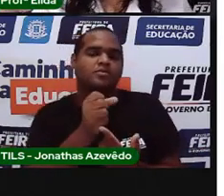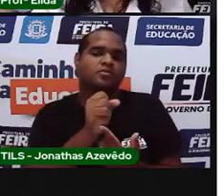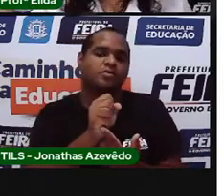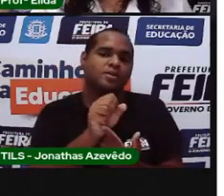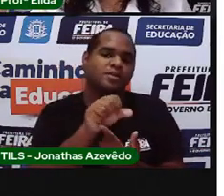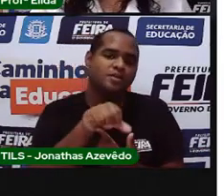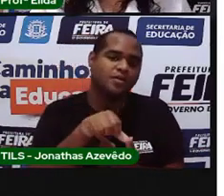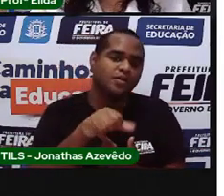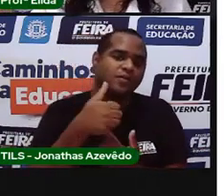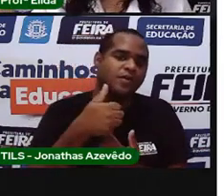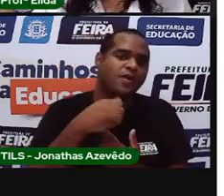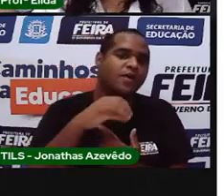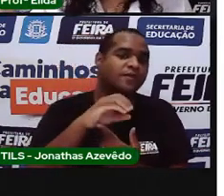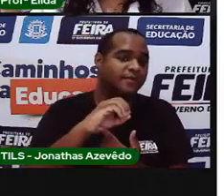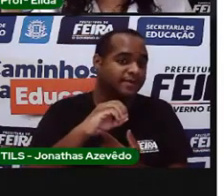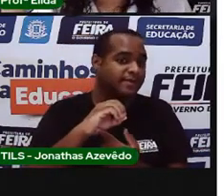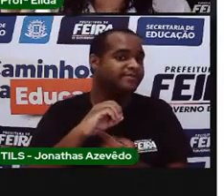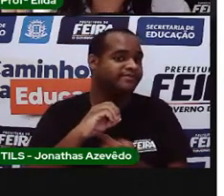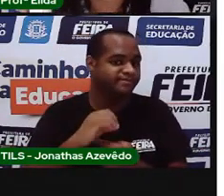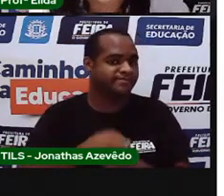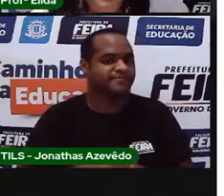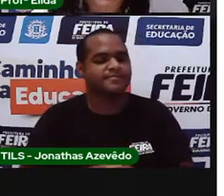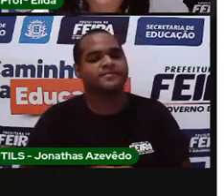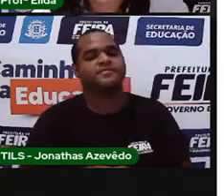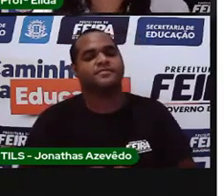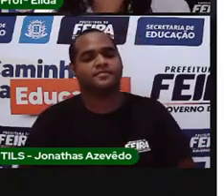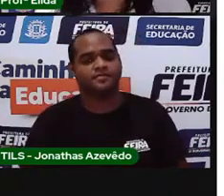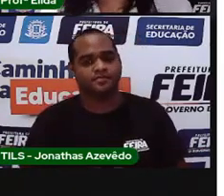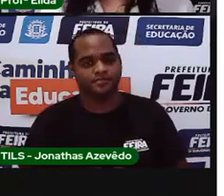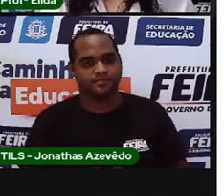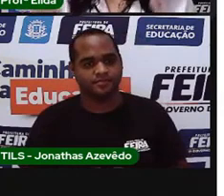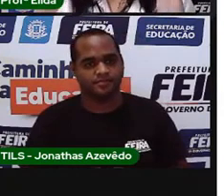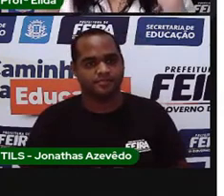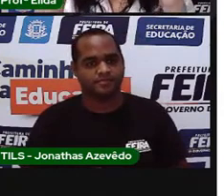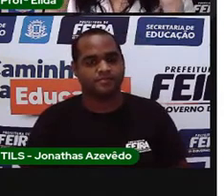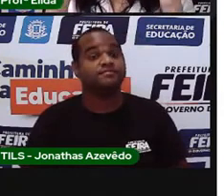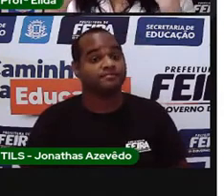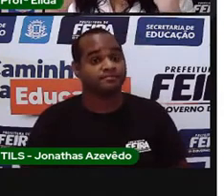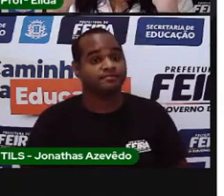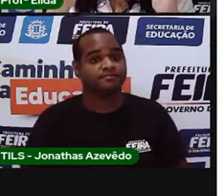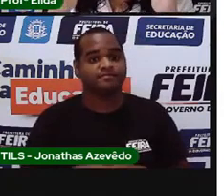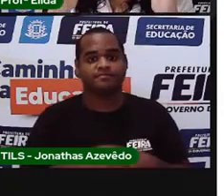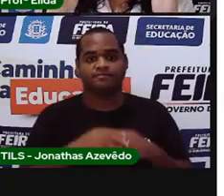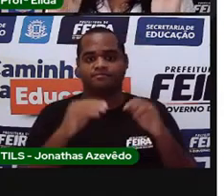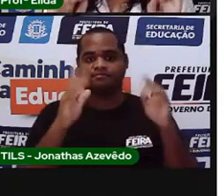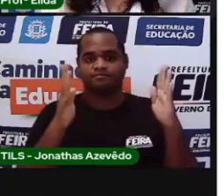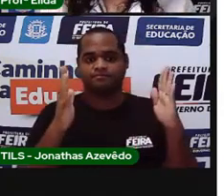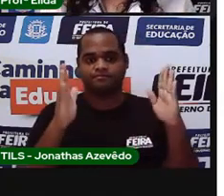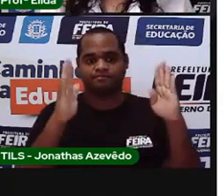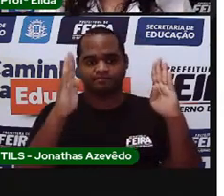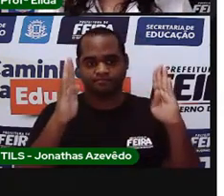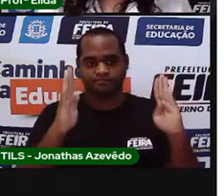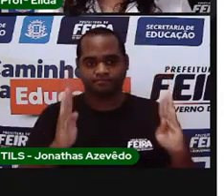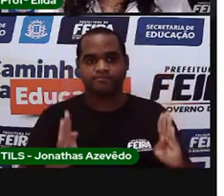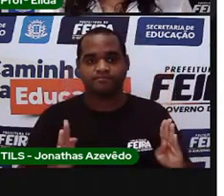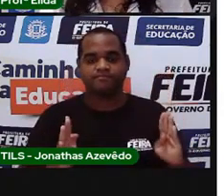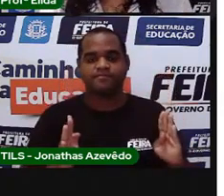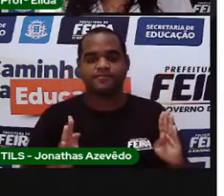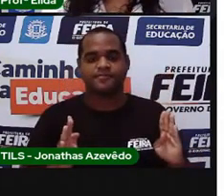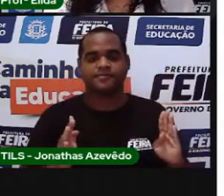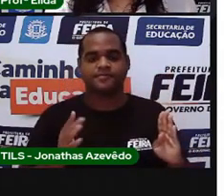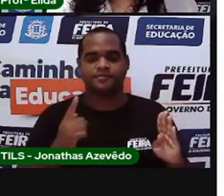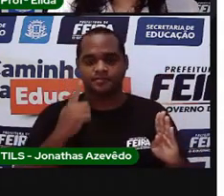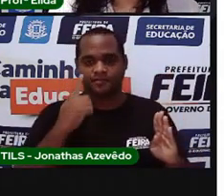6, 7, 8, 9 e 10. Nas colunas, nós vamos